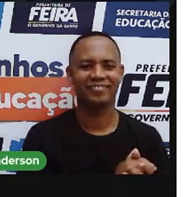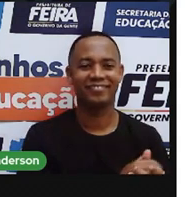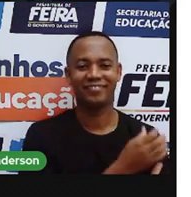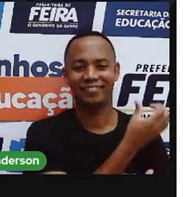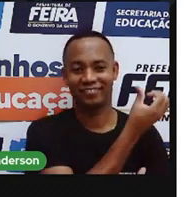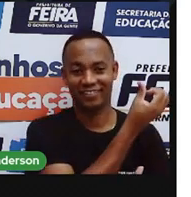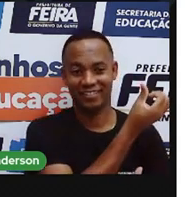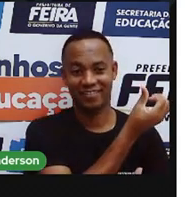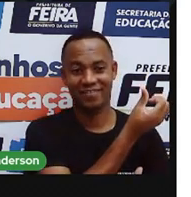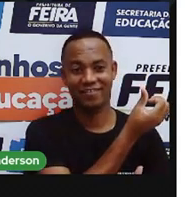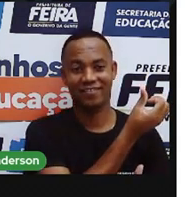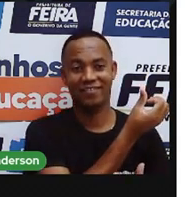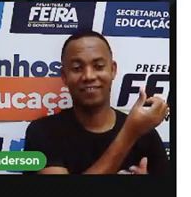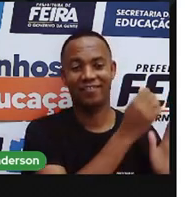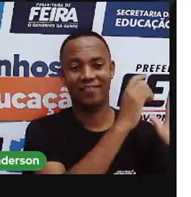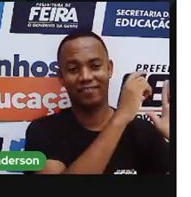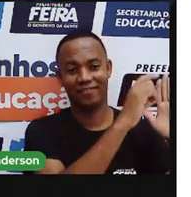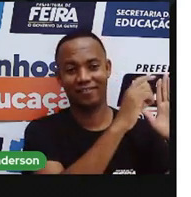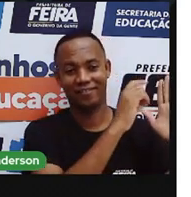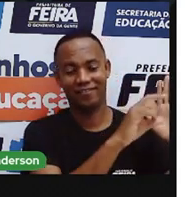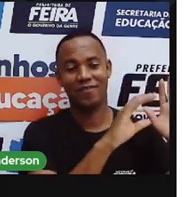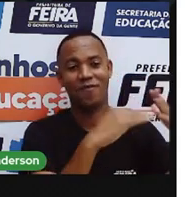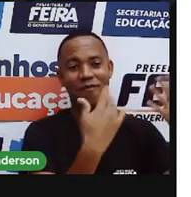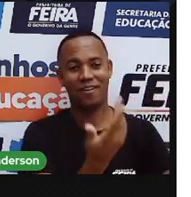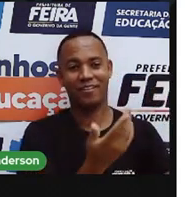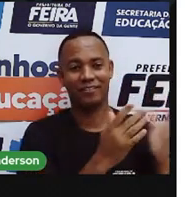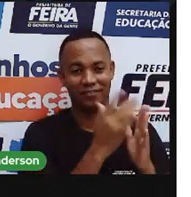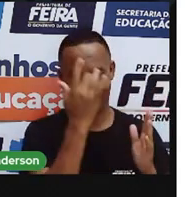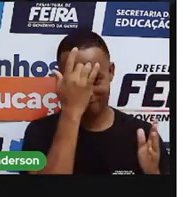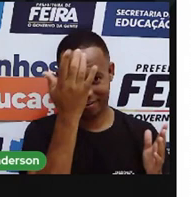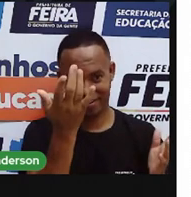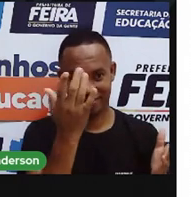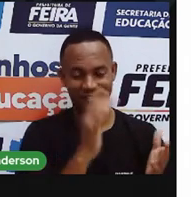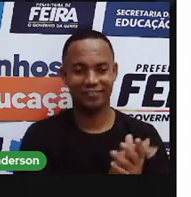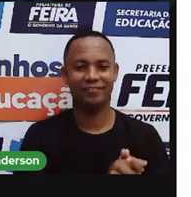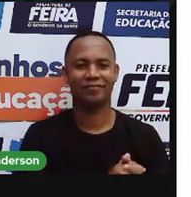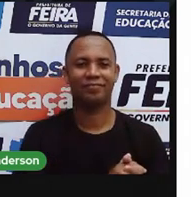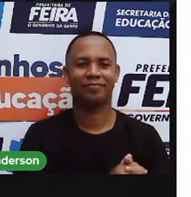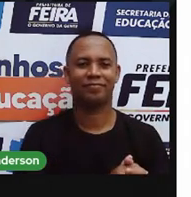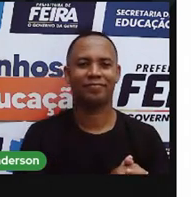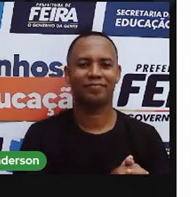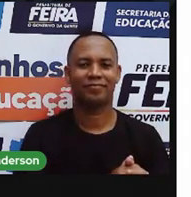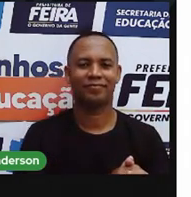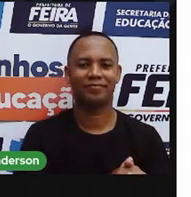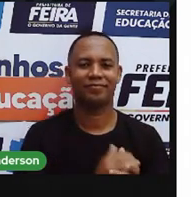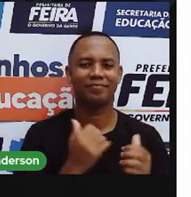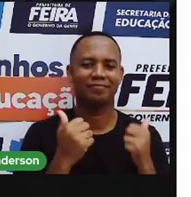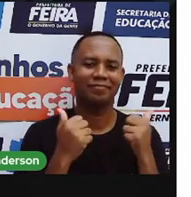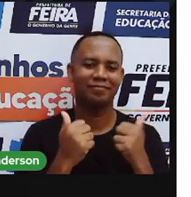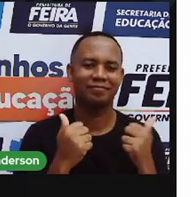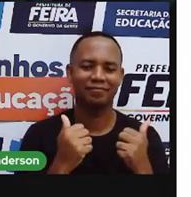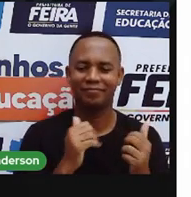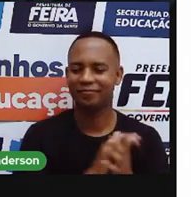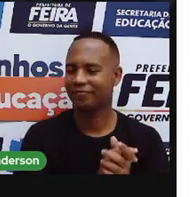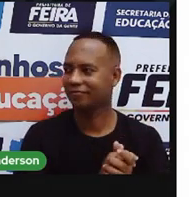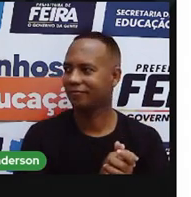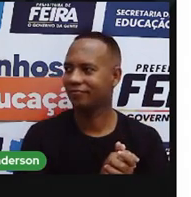Quantos versos tem o poema? Pronto. Ficou fácil. E agora eu respondi, né? Porque a Pró Maria deu uma dica muito boa.